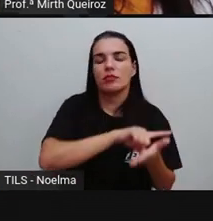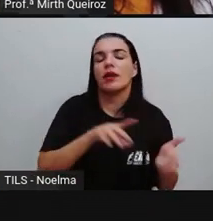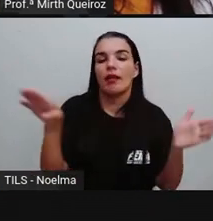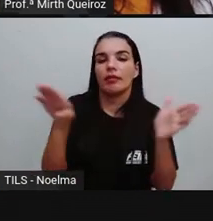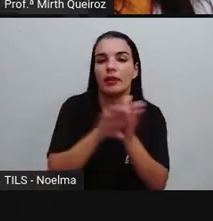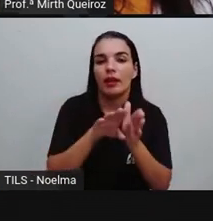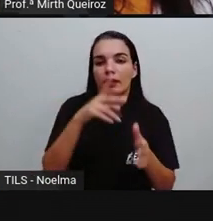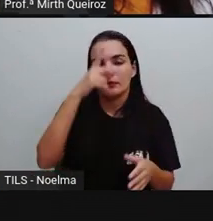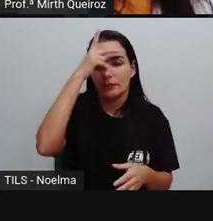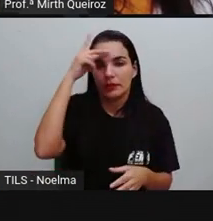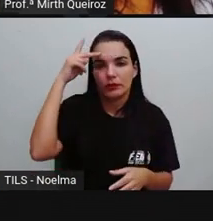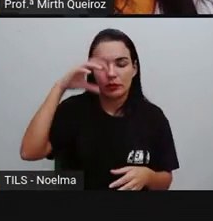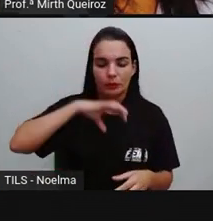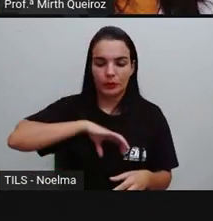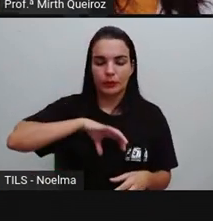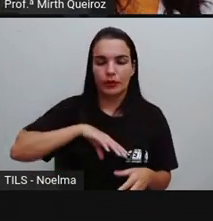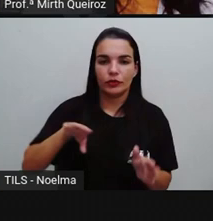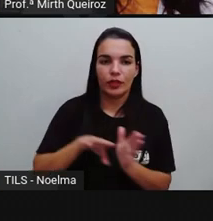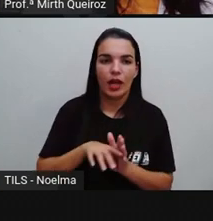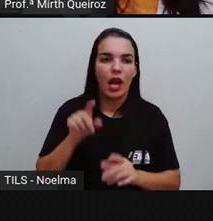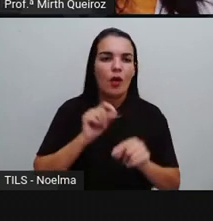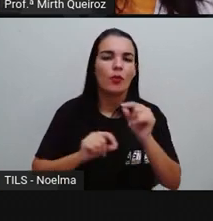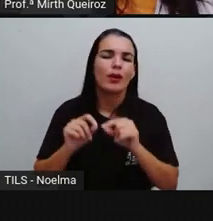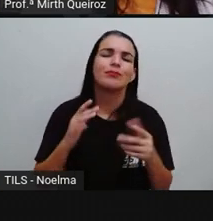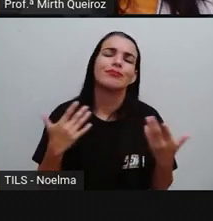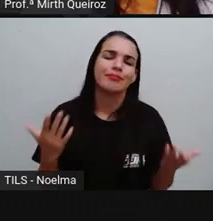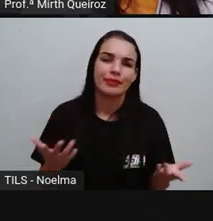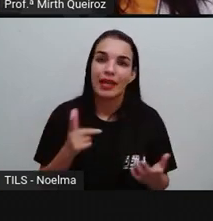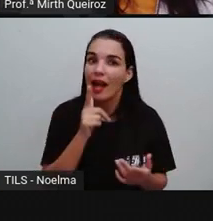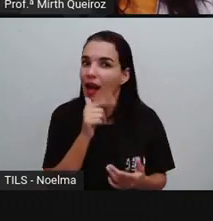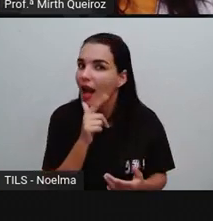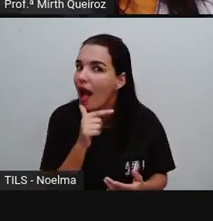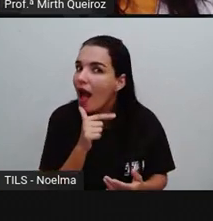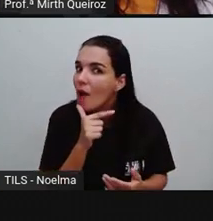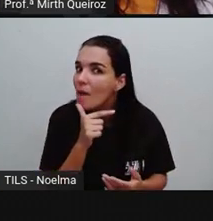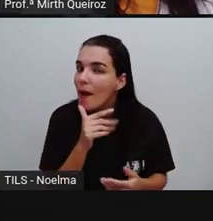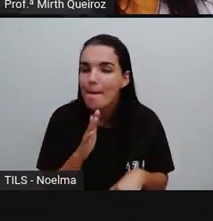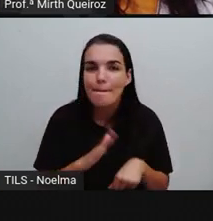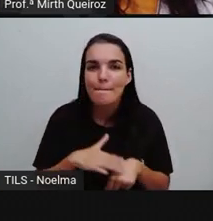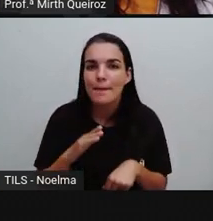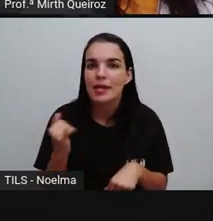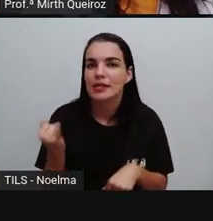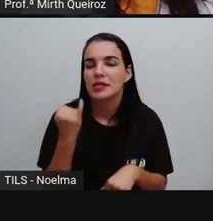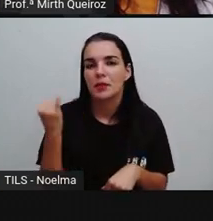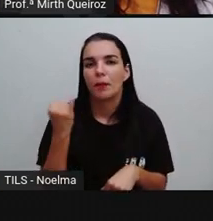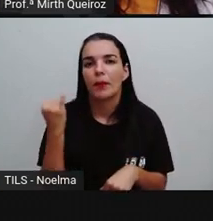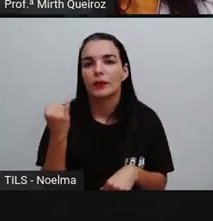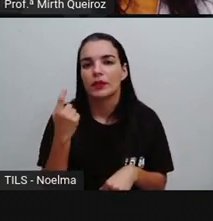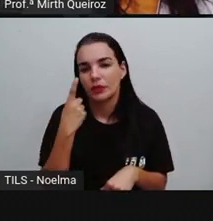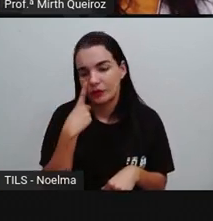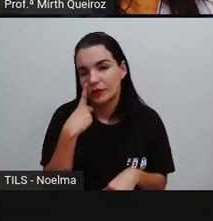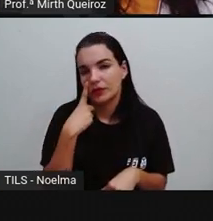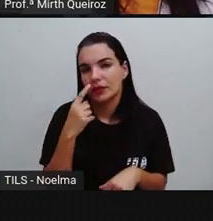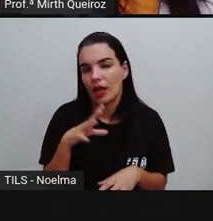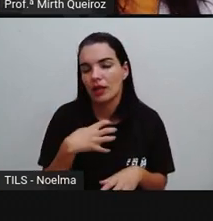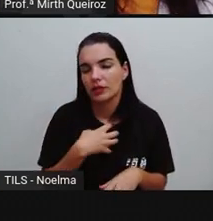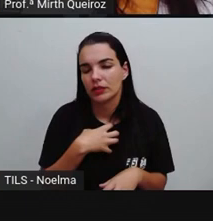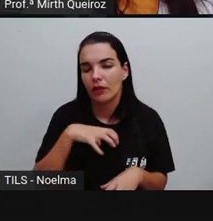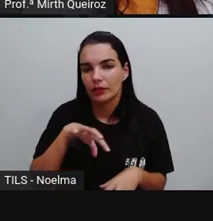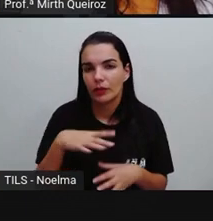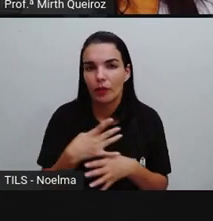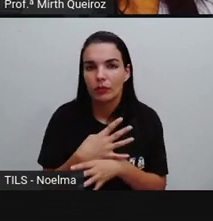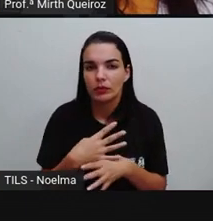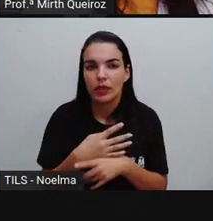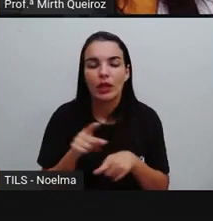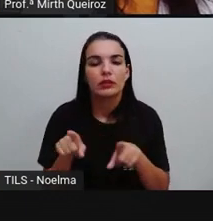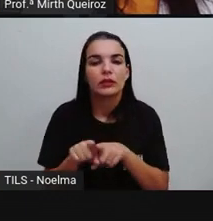chegada dos portugueses. E aí, a gente vê que a água, não só, se falando da cidade de Salvador, mas da